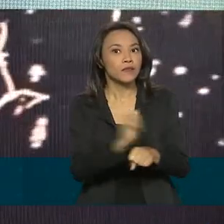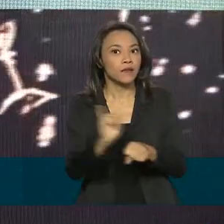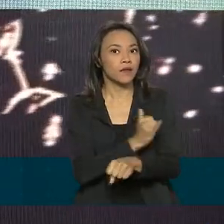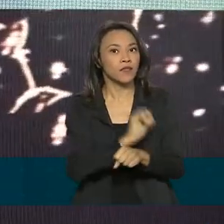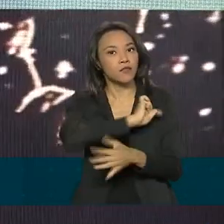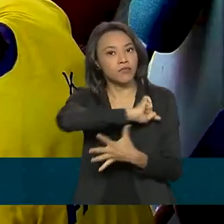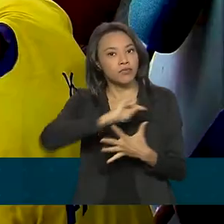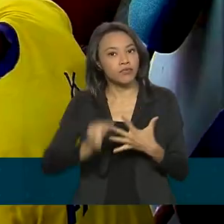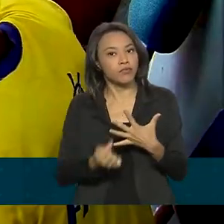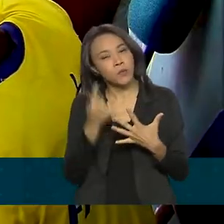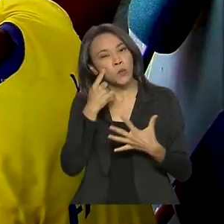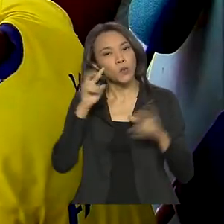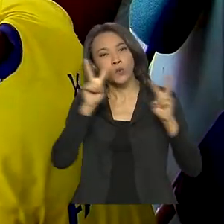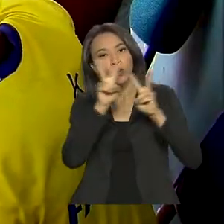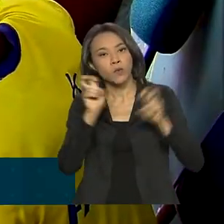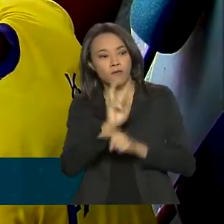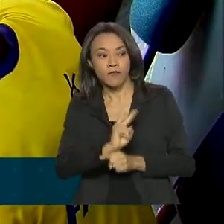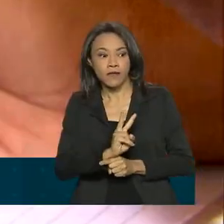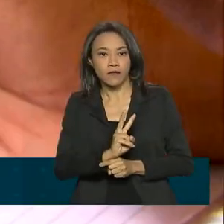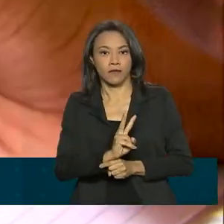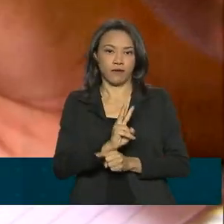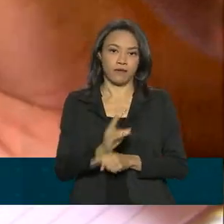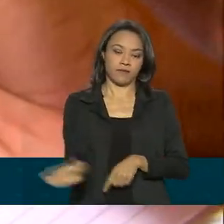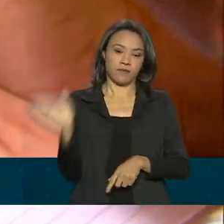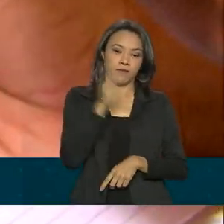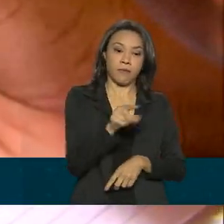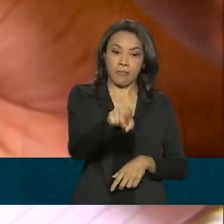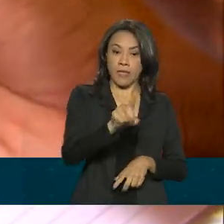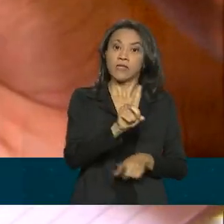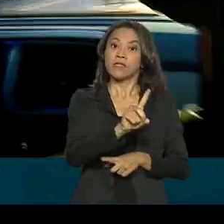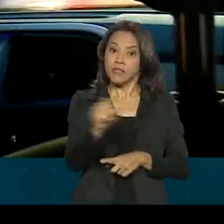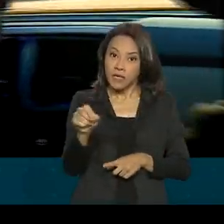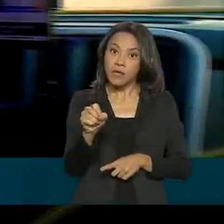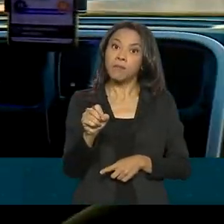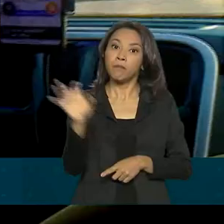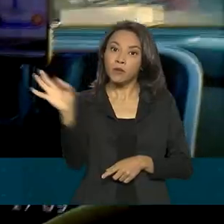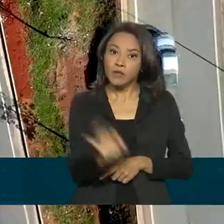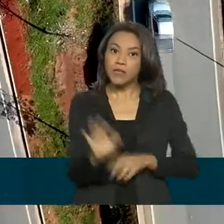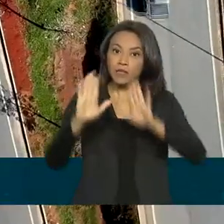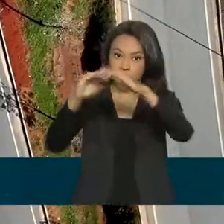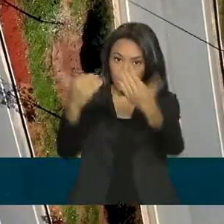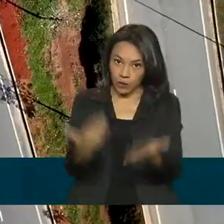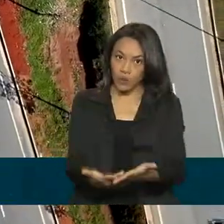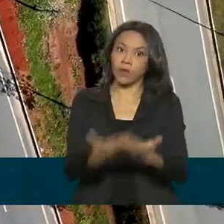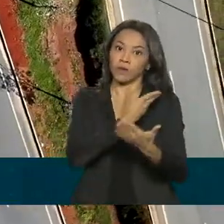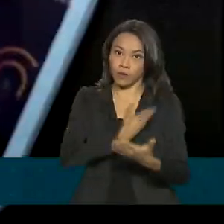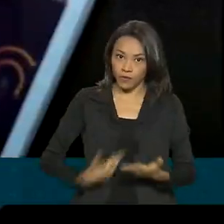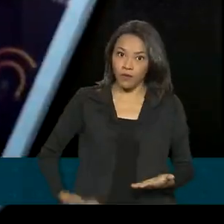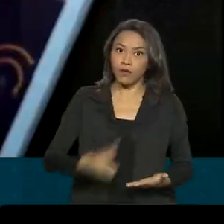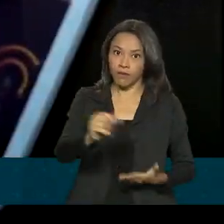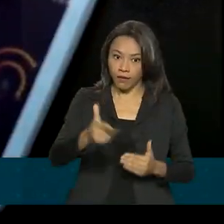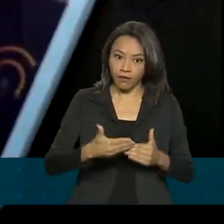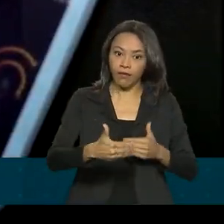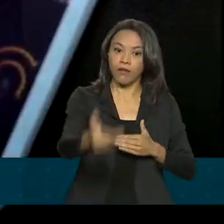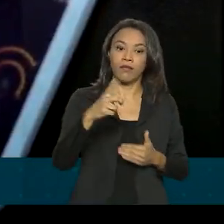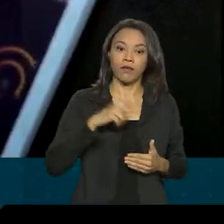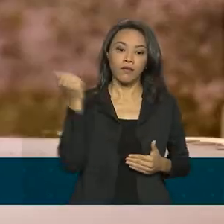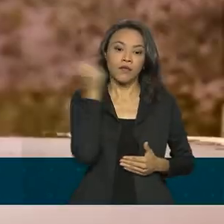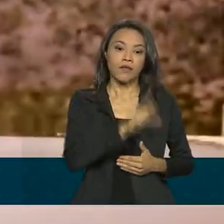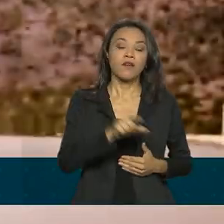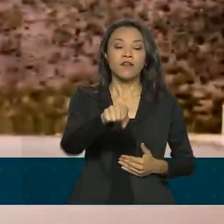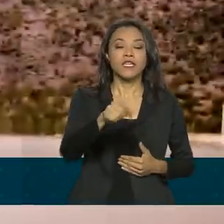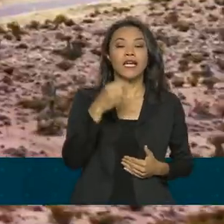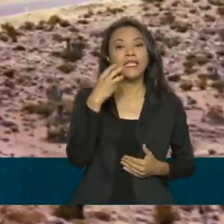dessa conectividade. Além de conectar 100% das escolas, o 5G também chegará a 36 mil